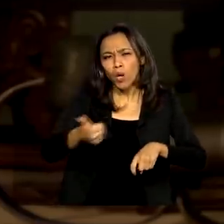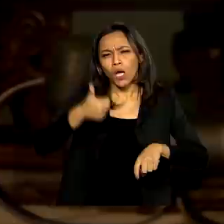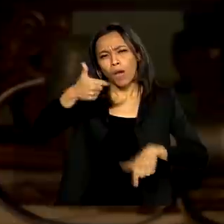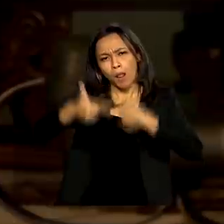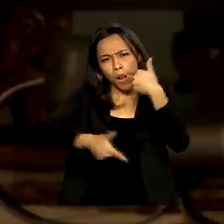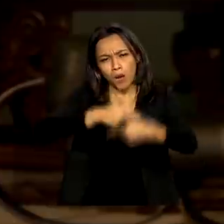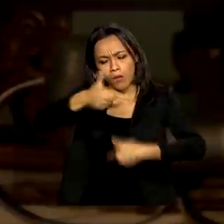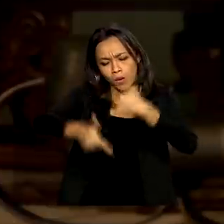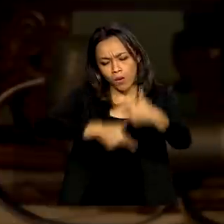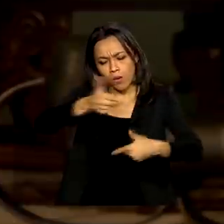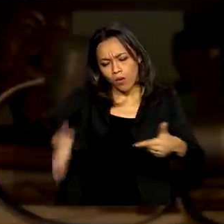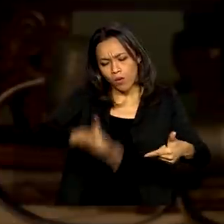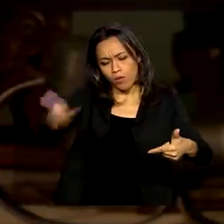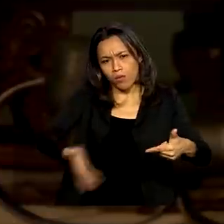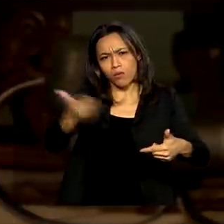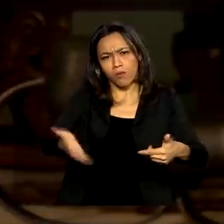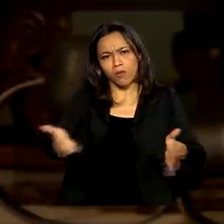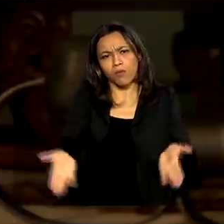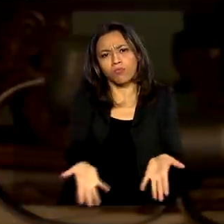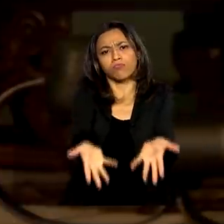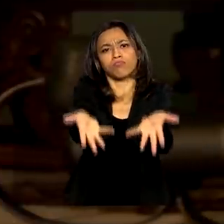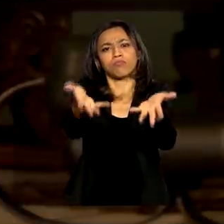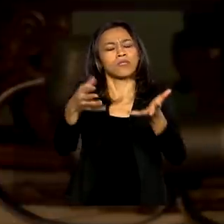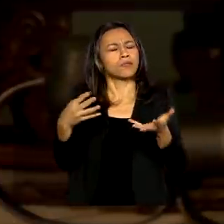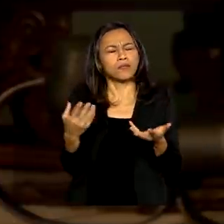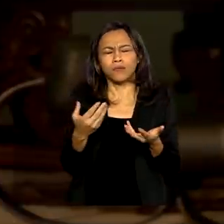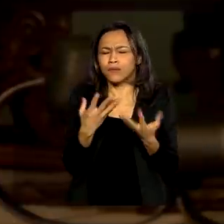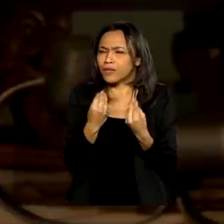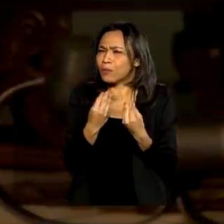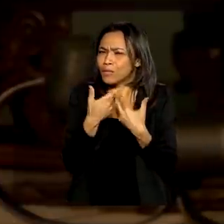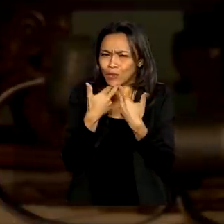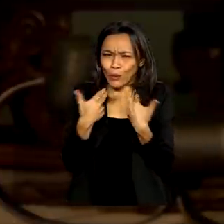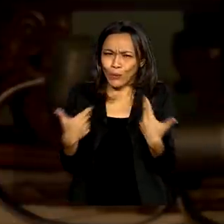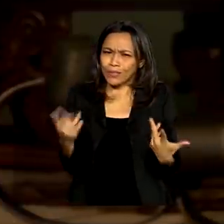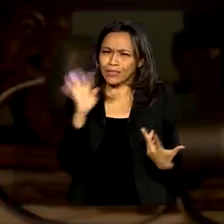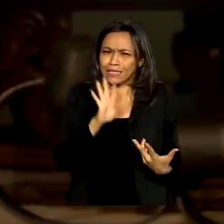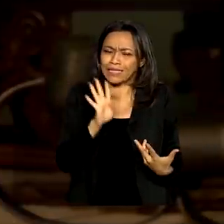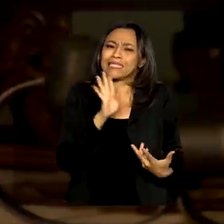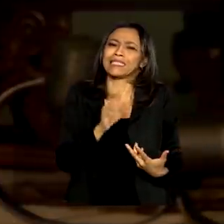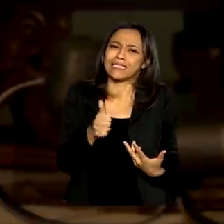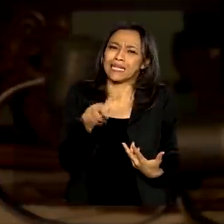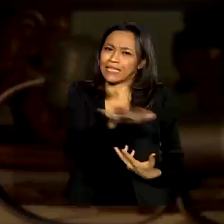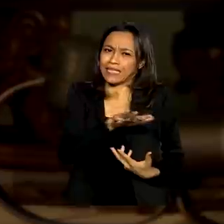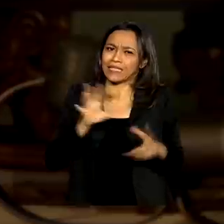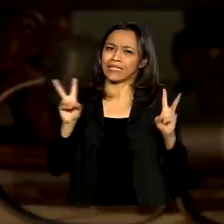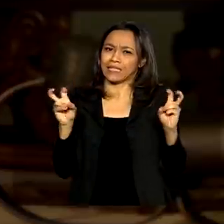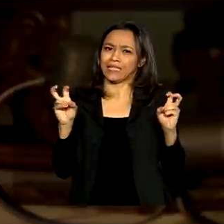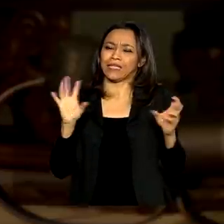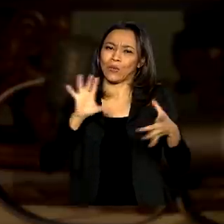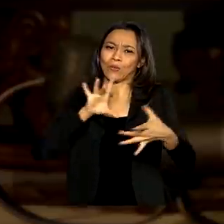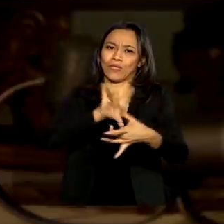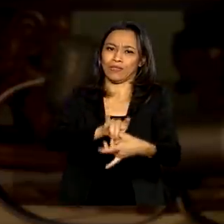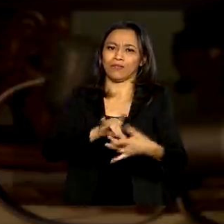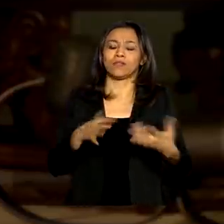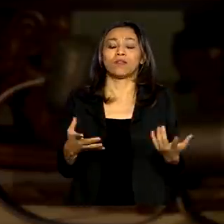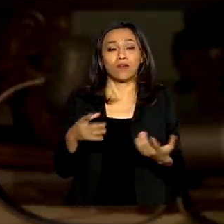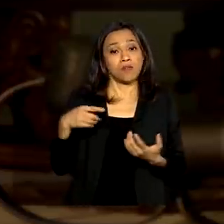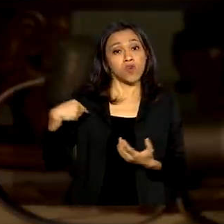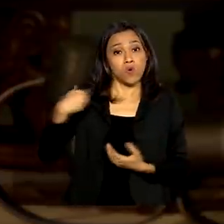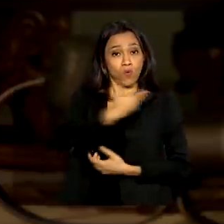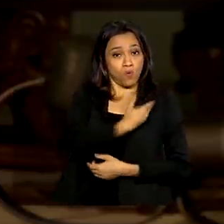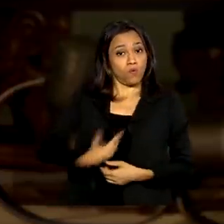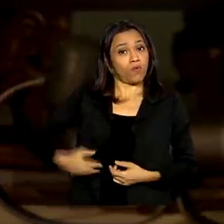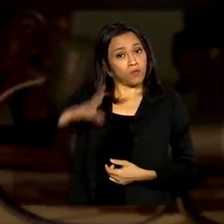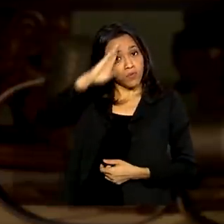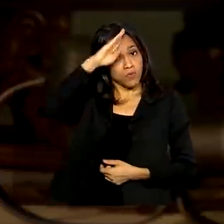dizer assim, a produtividade do agronegócio. Então, tem muita coisa bacana chegando pela frente aí em conectividade. O governo Jair Bolsonaro, com certeza, ele vai